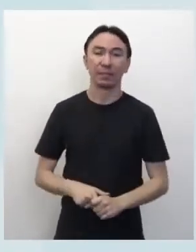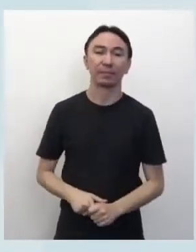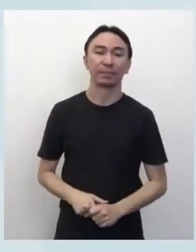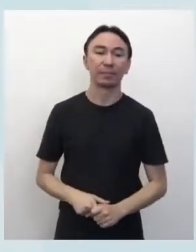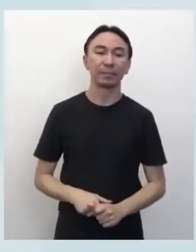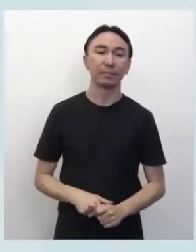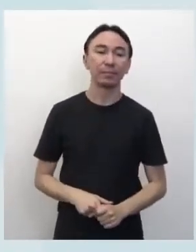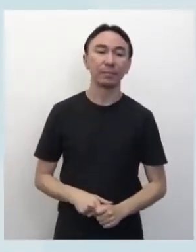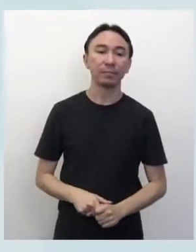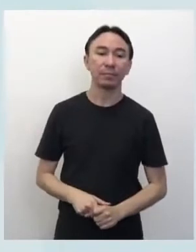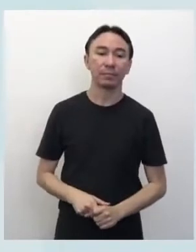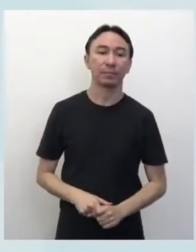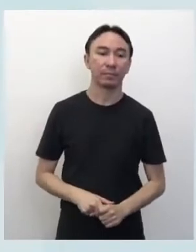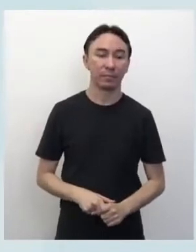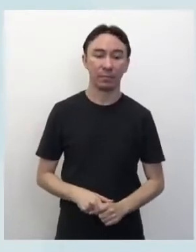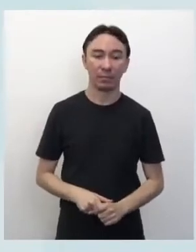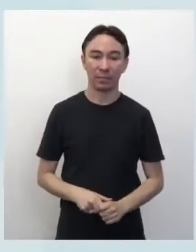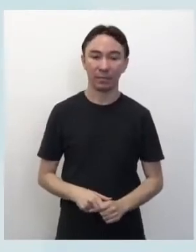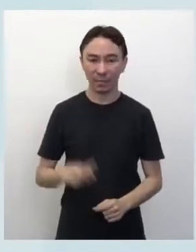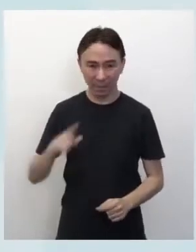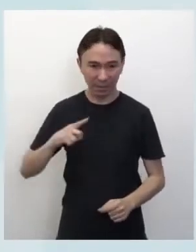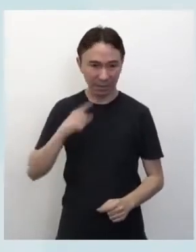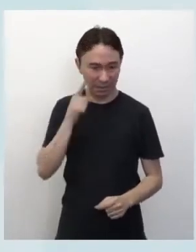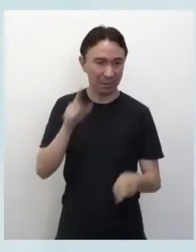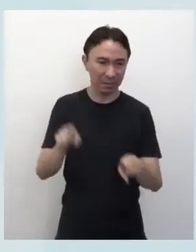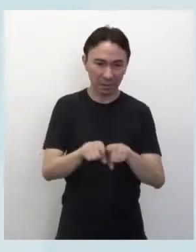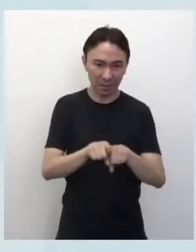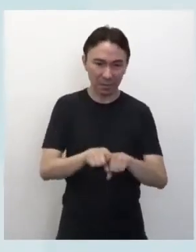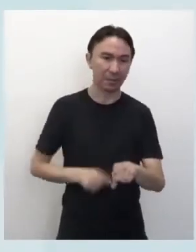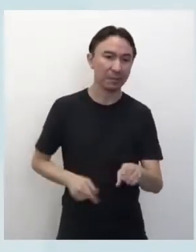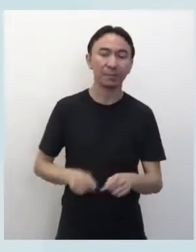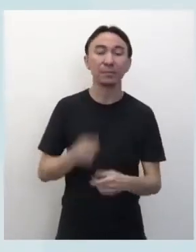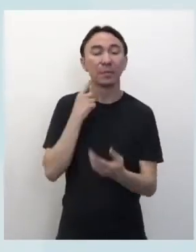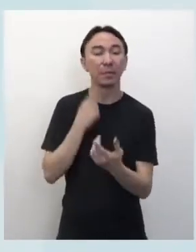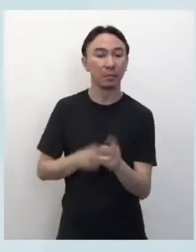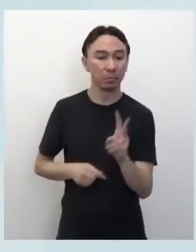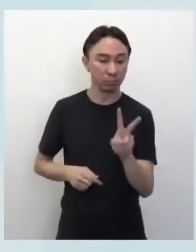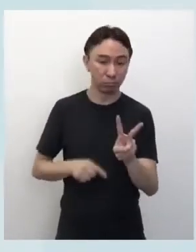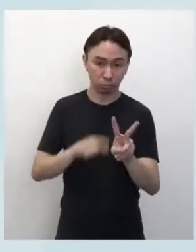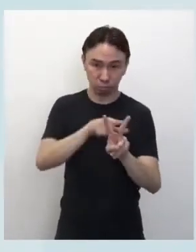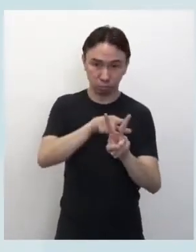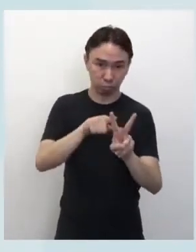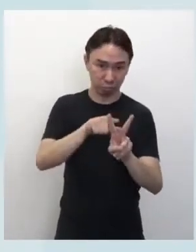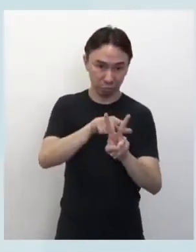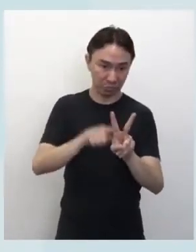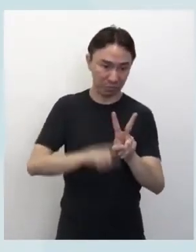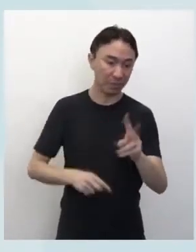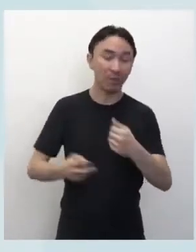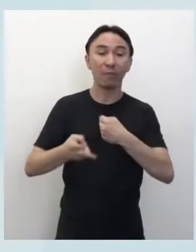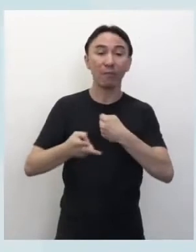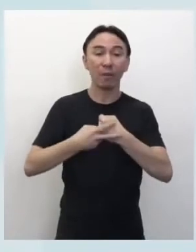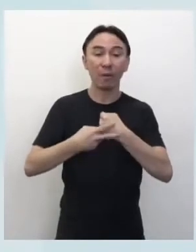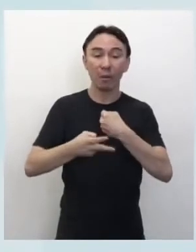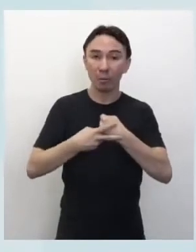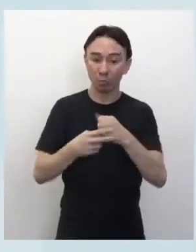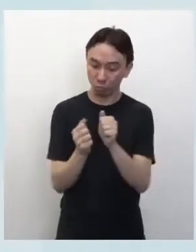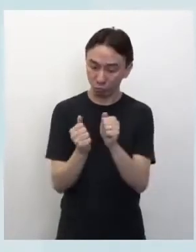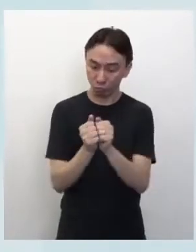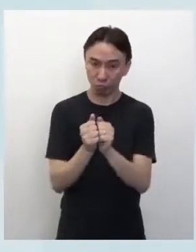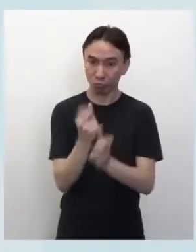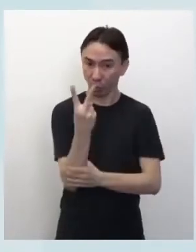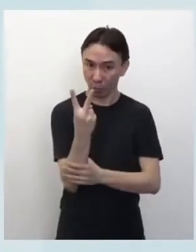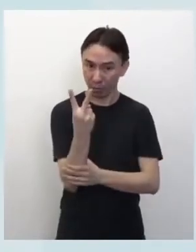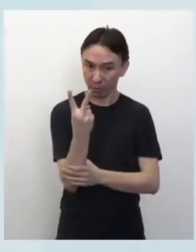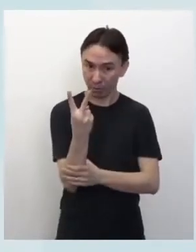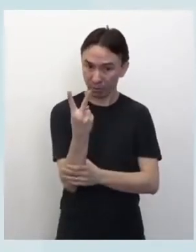Temos aí uma locução verbal em destaque, né? A gente vai ver isso mais para frente. Locução verbal, dois verbos juntos, né?